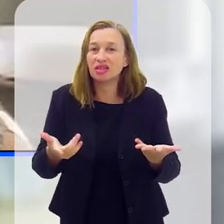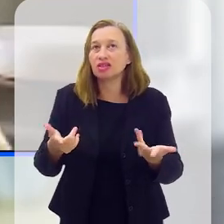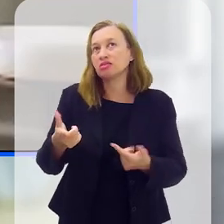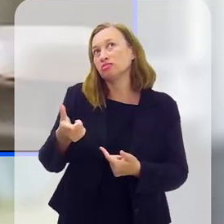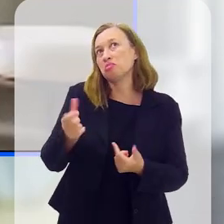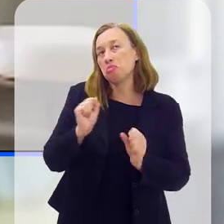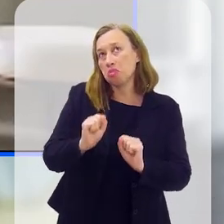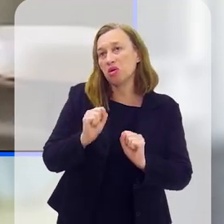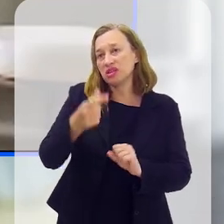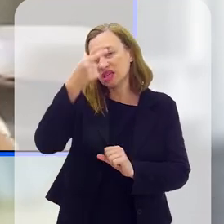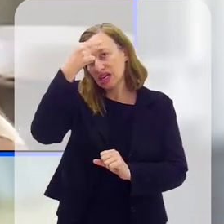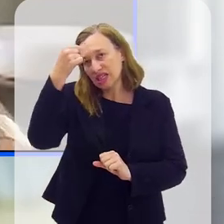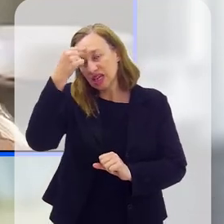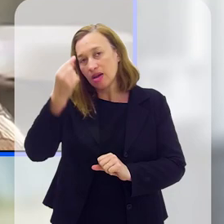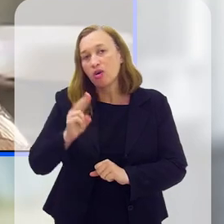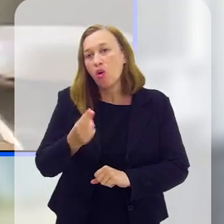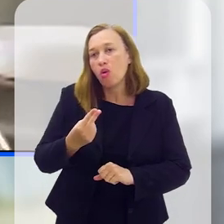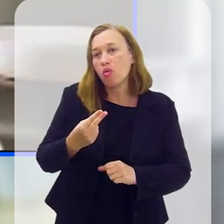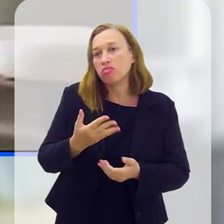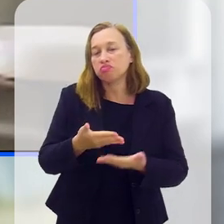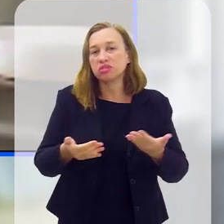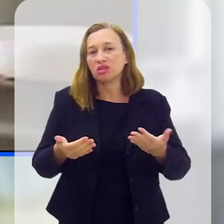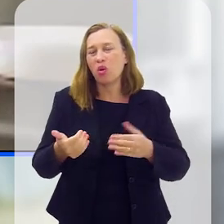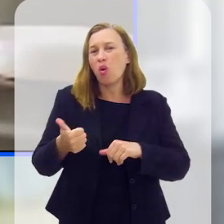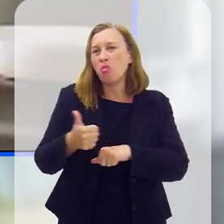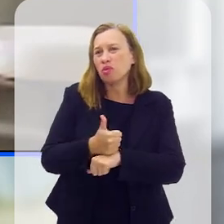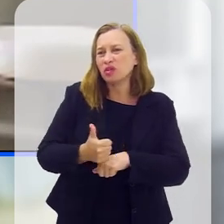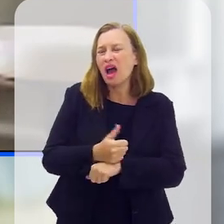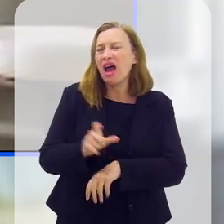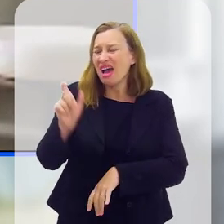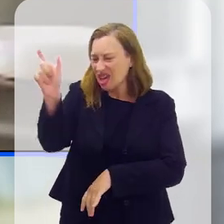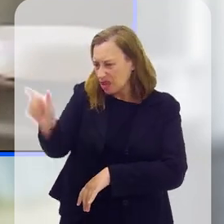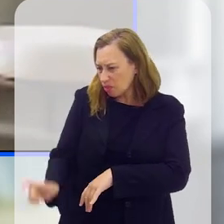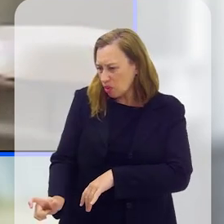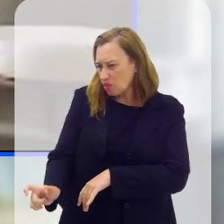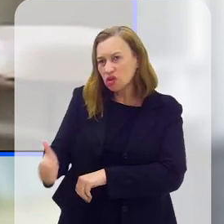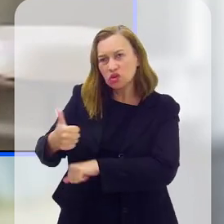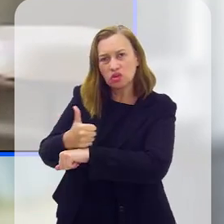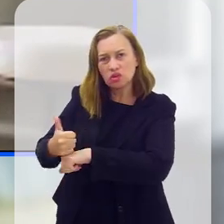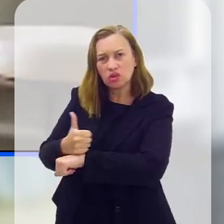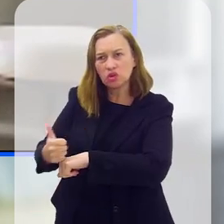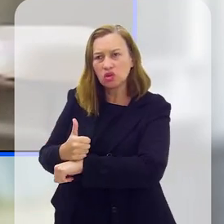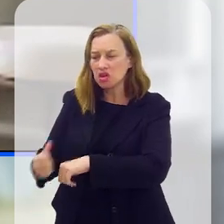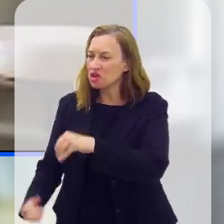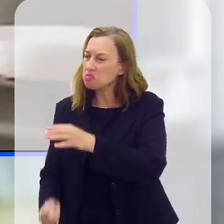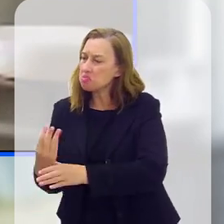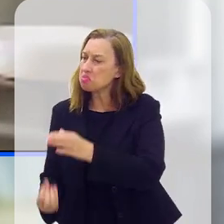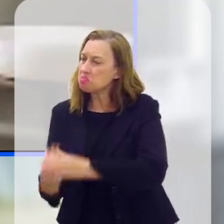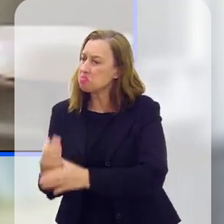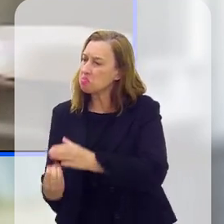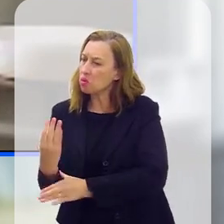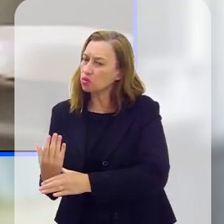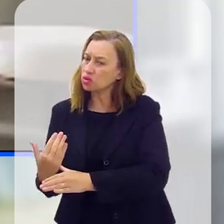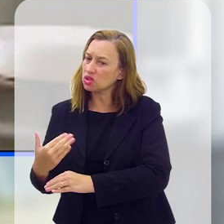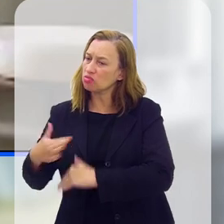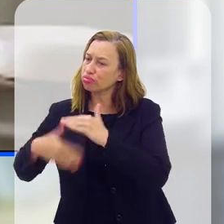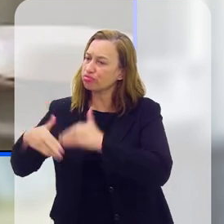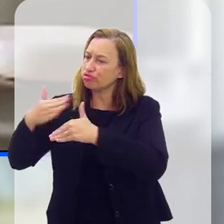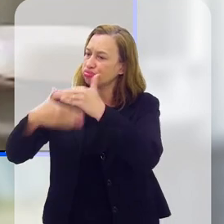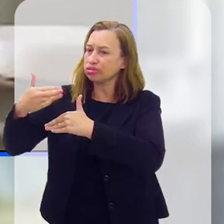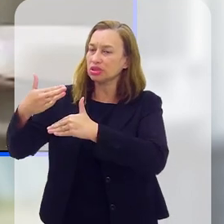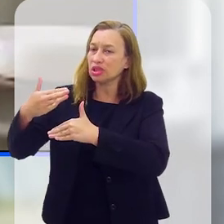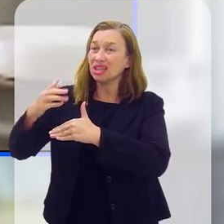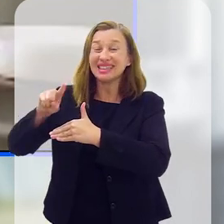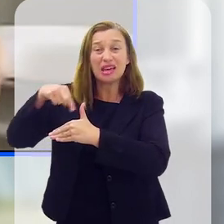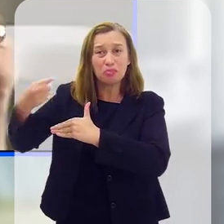acadêmico, seja ele profissional, né, aquele profissional que produzia de uma determinada maneira e, de repente,